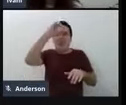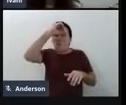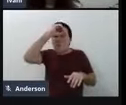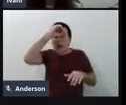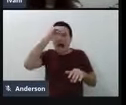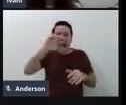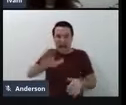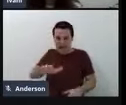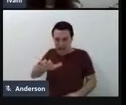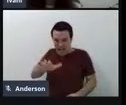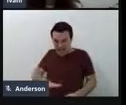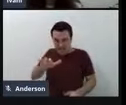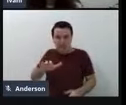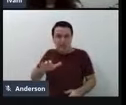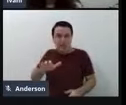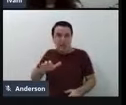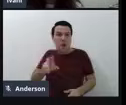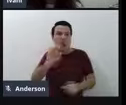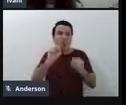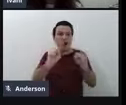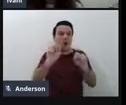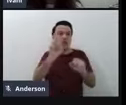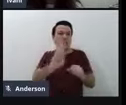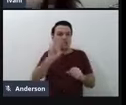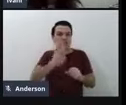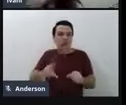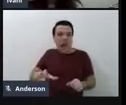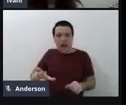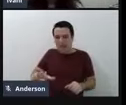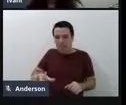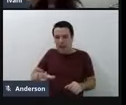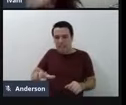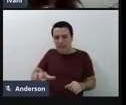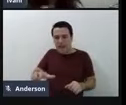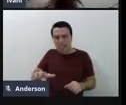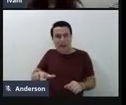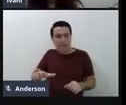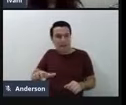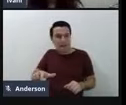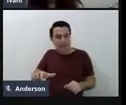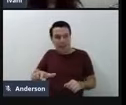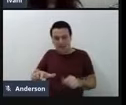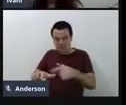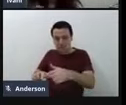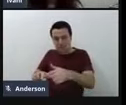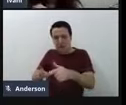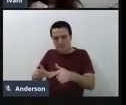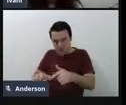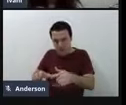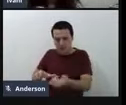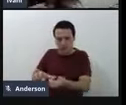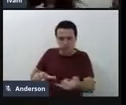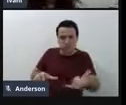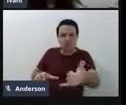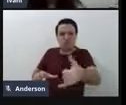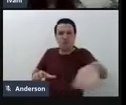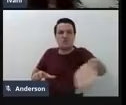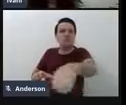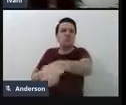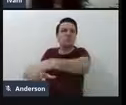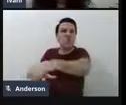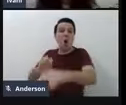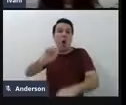utilizado tanto acoplado a um mouse para fazer o clique da tecla, do botão do mouse, ou também